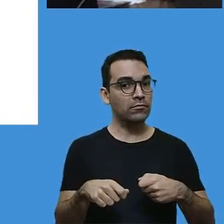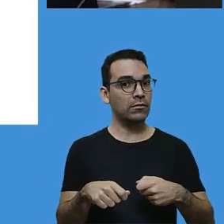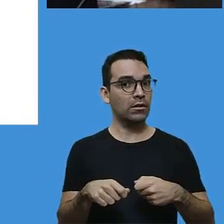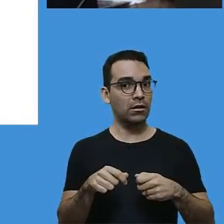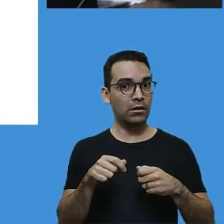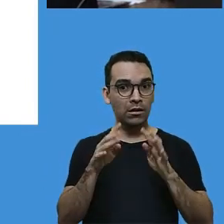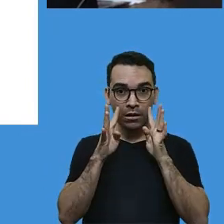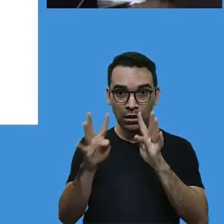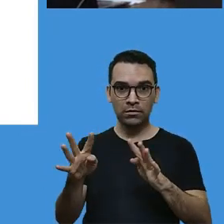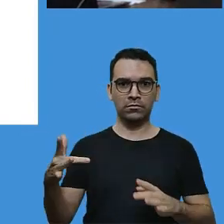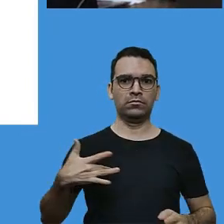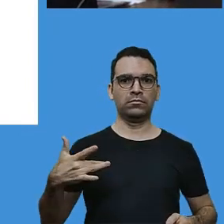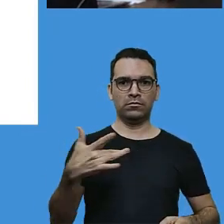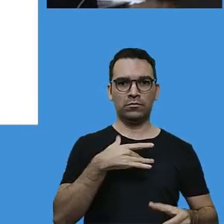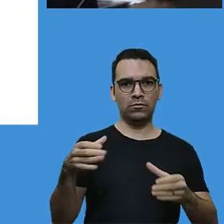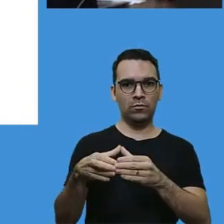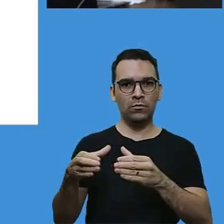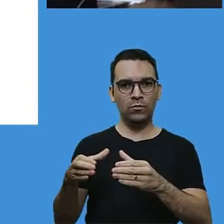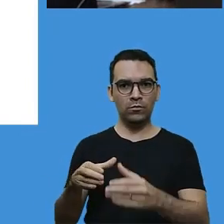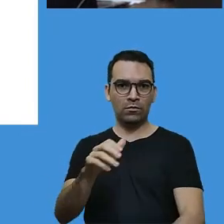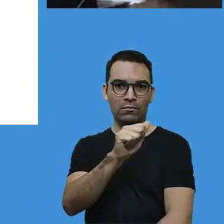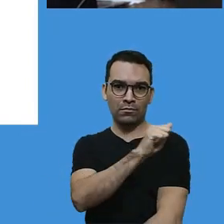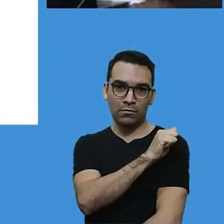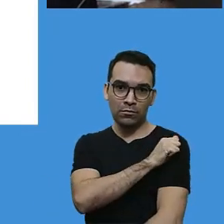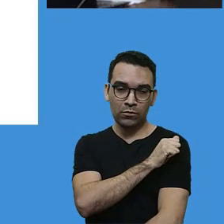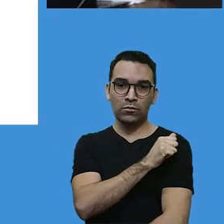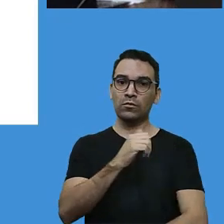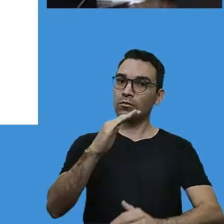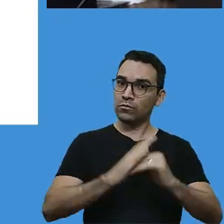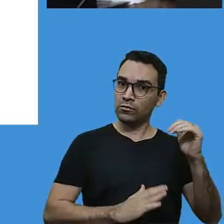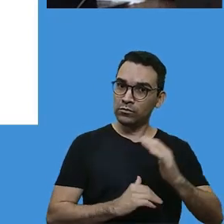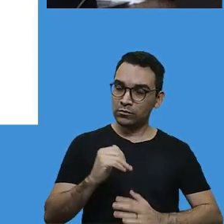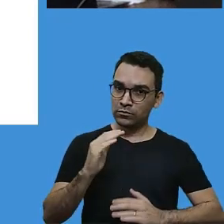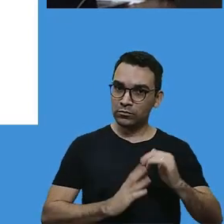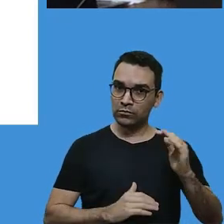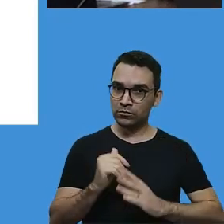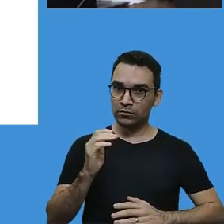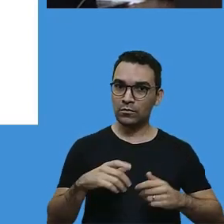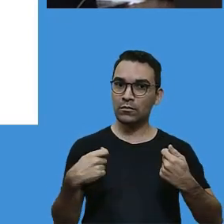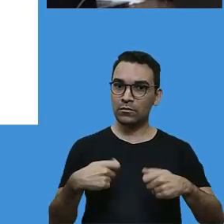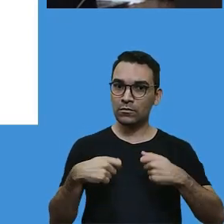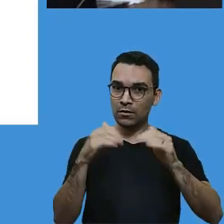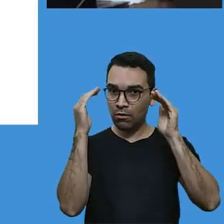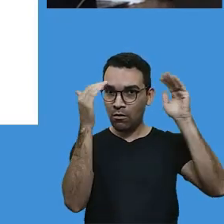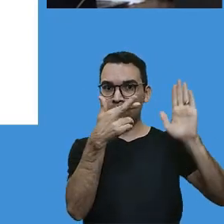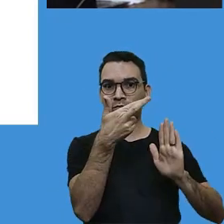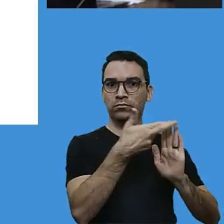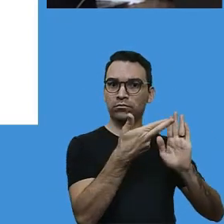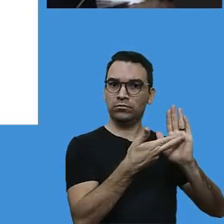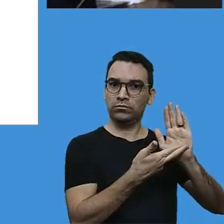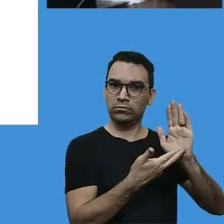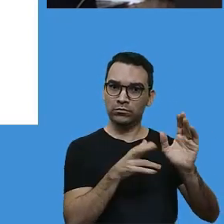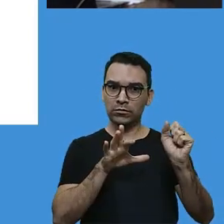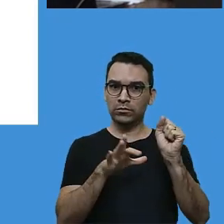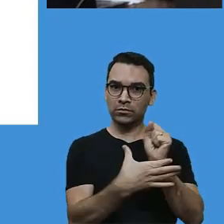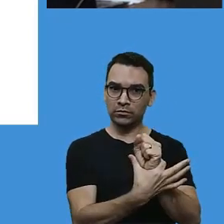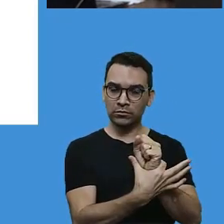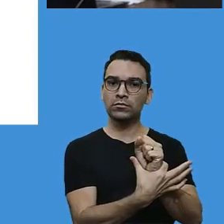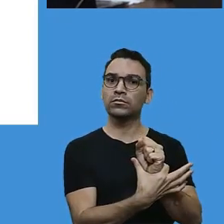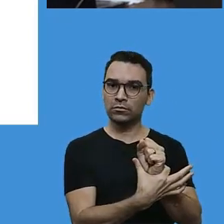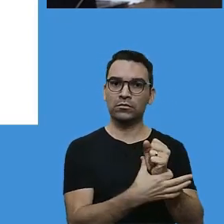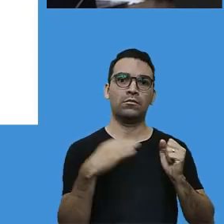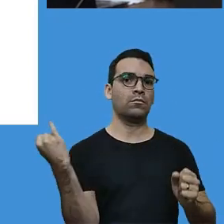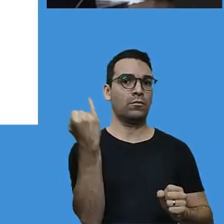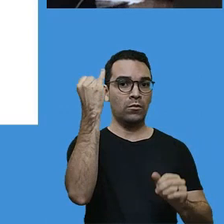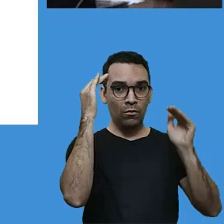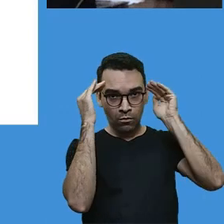dos nossos alunos, dos nossos profissionais, seguirmos os protocolos de saúde, de segurança, tá?